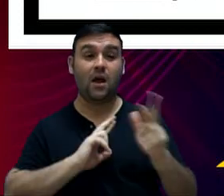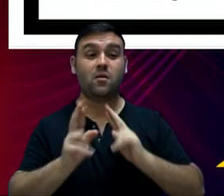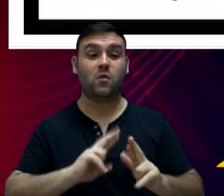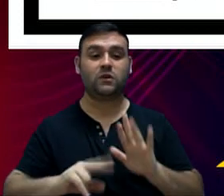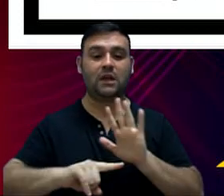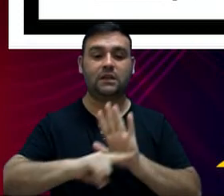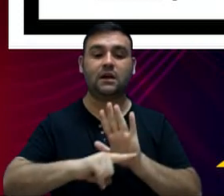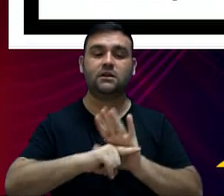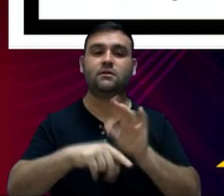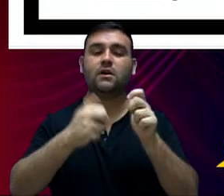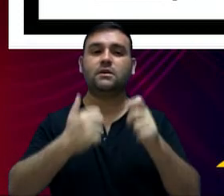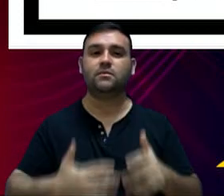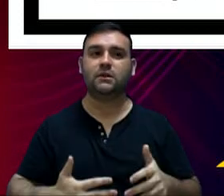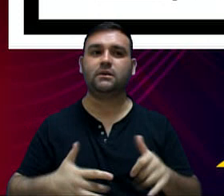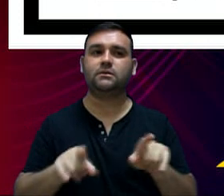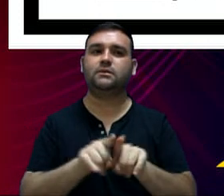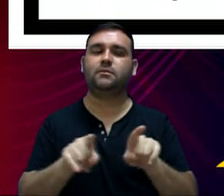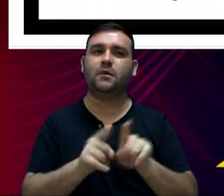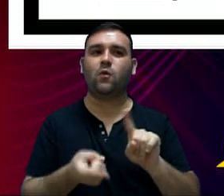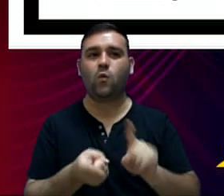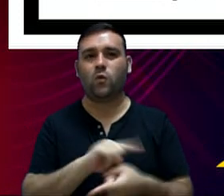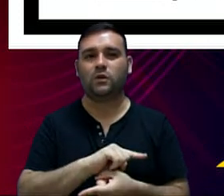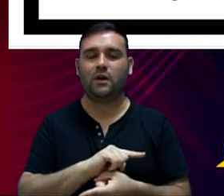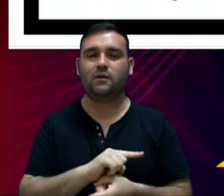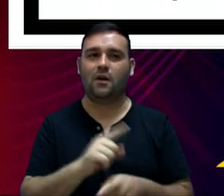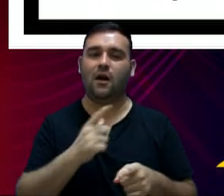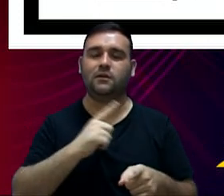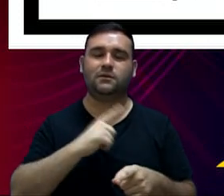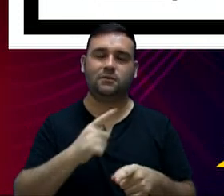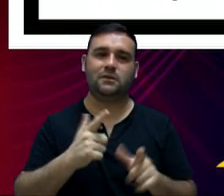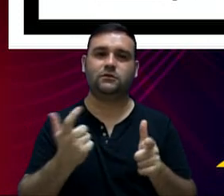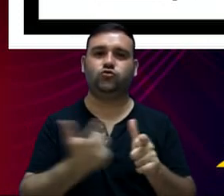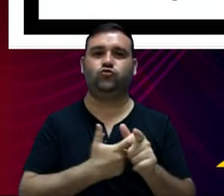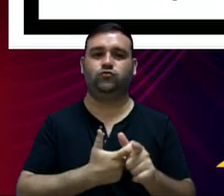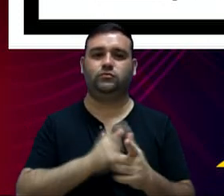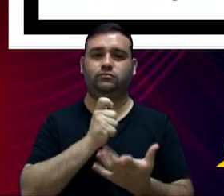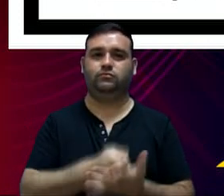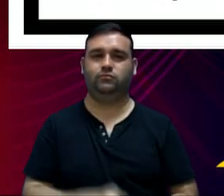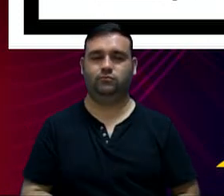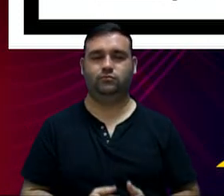negativo indica exatamente o contrário, indica, lógico, um déficit.